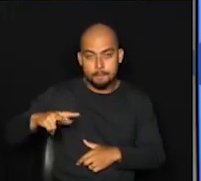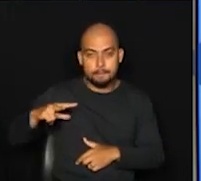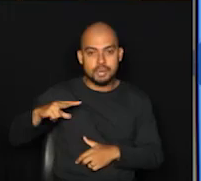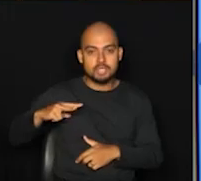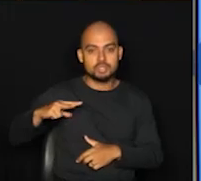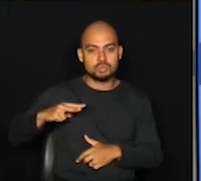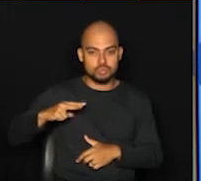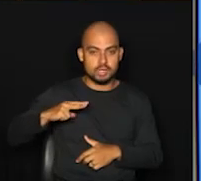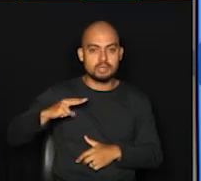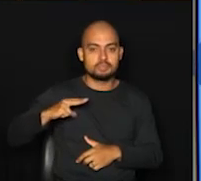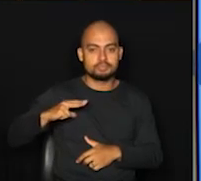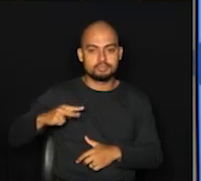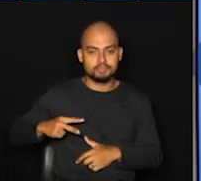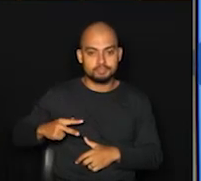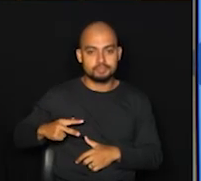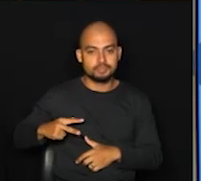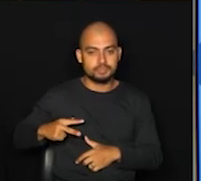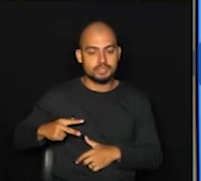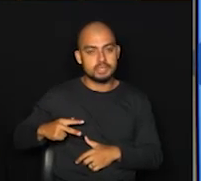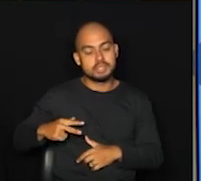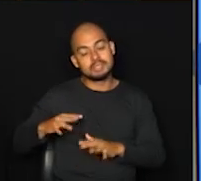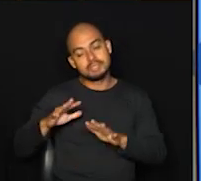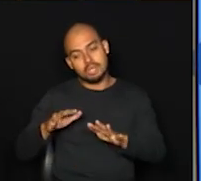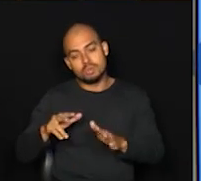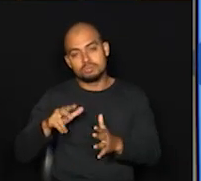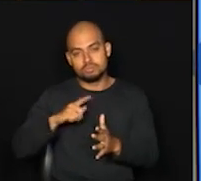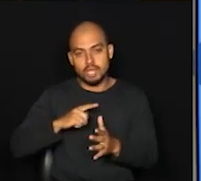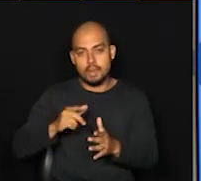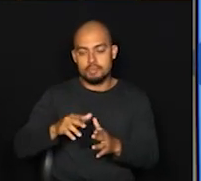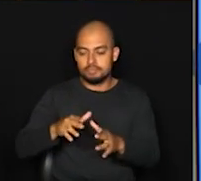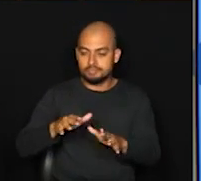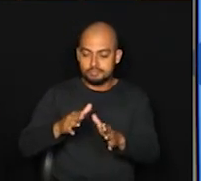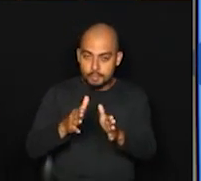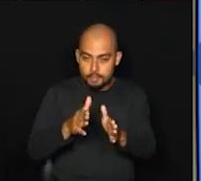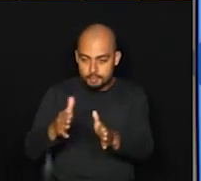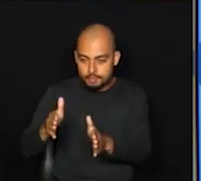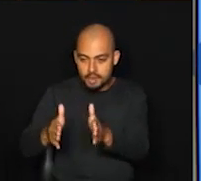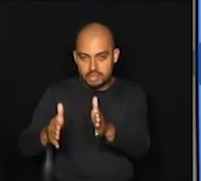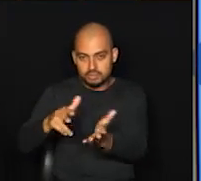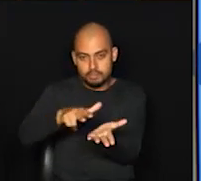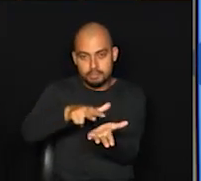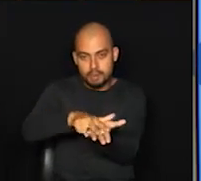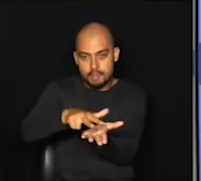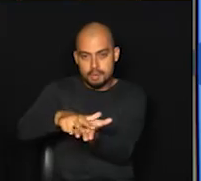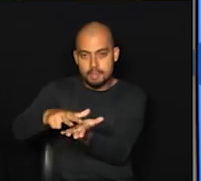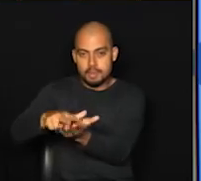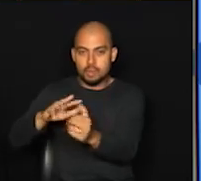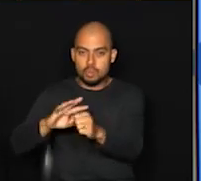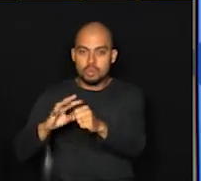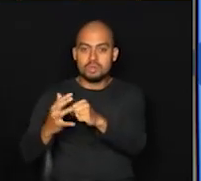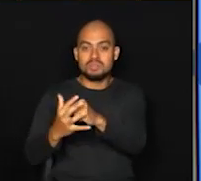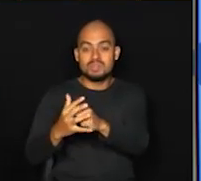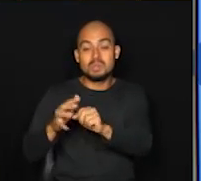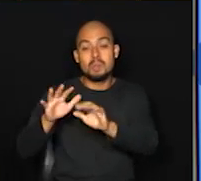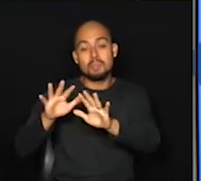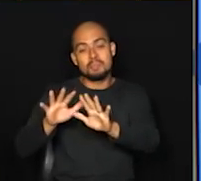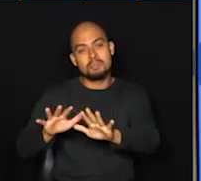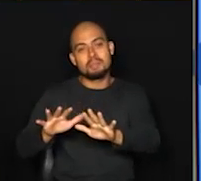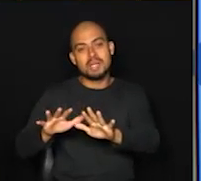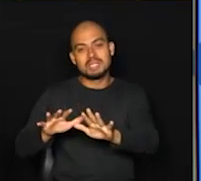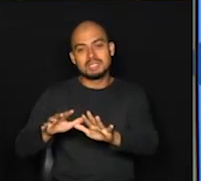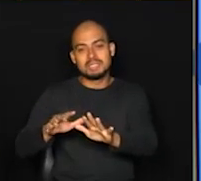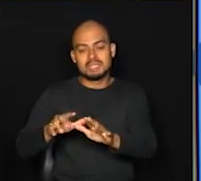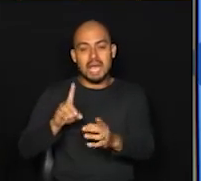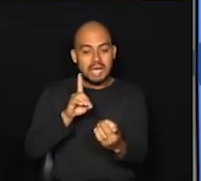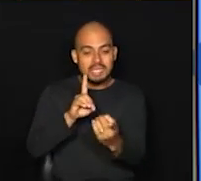gradativamente, eles deixam aí uma faixa para o atendimento da Covid-19, mas eles estão reduzindo os